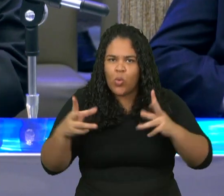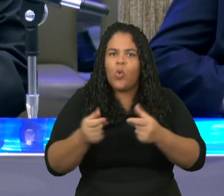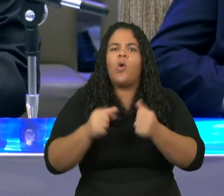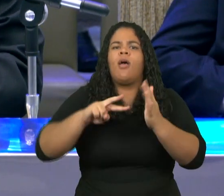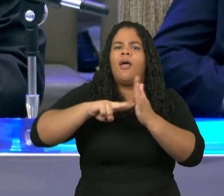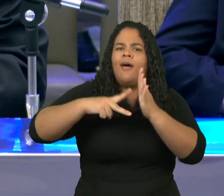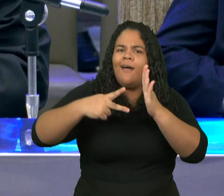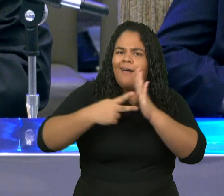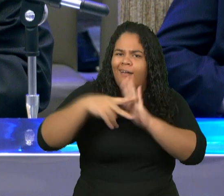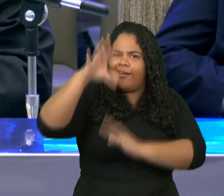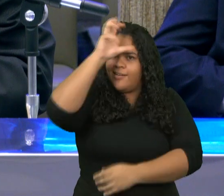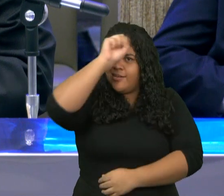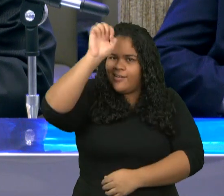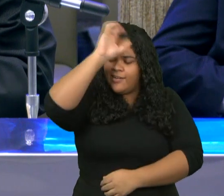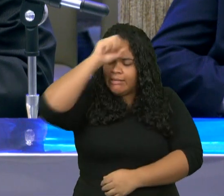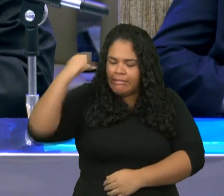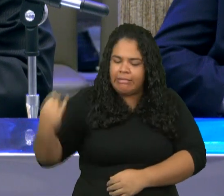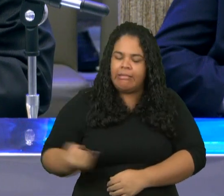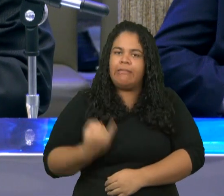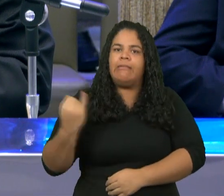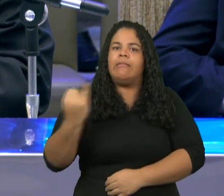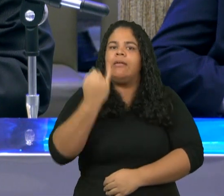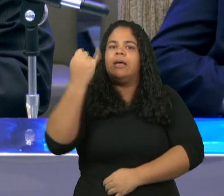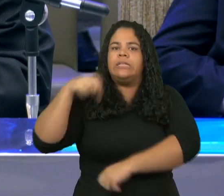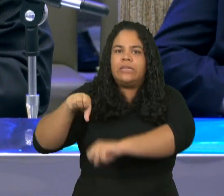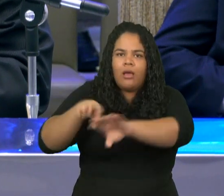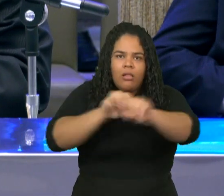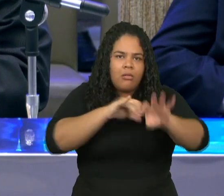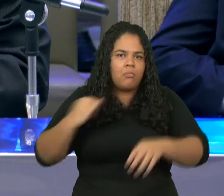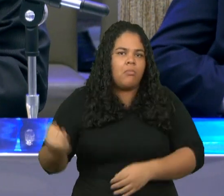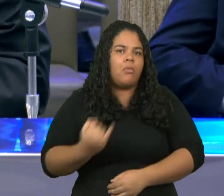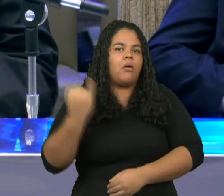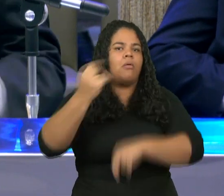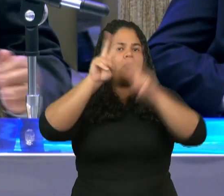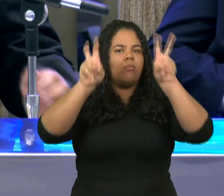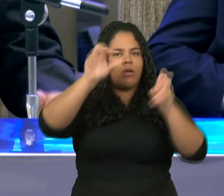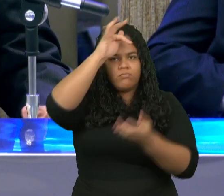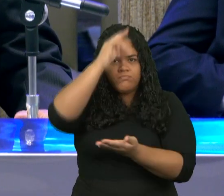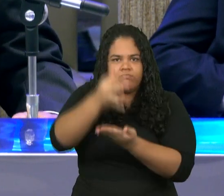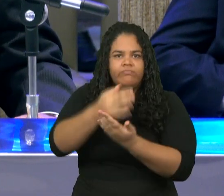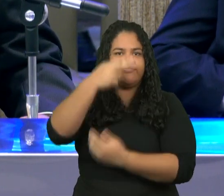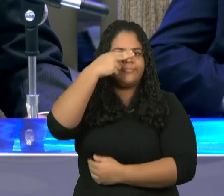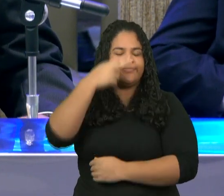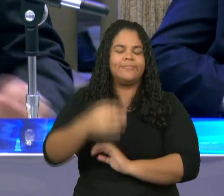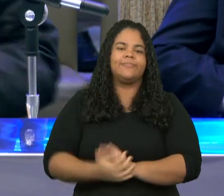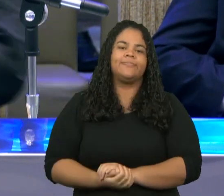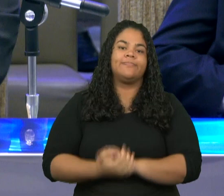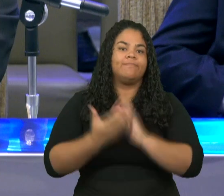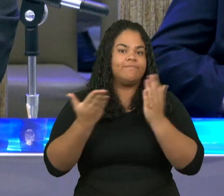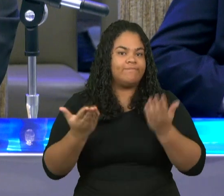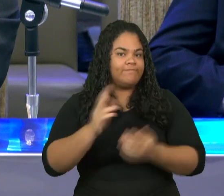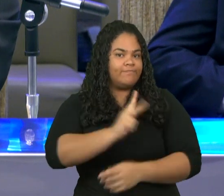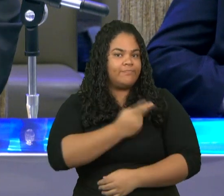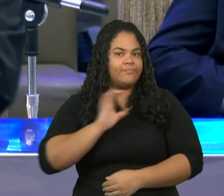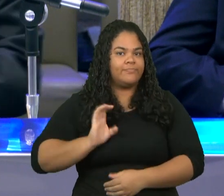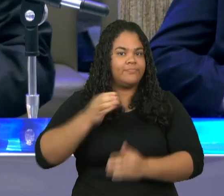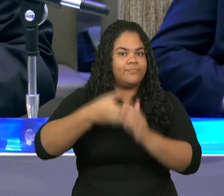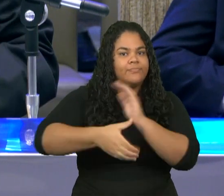para a nossa fé cristã? E o capítulo 11,